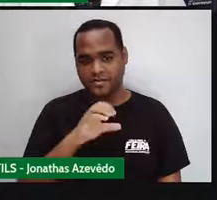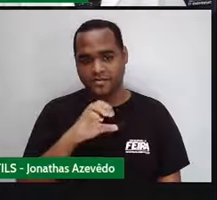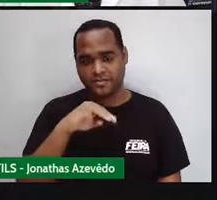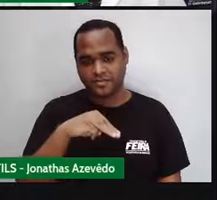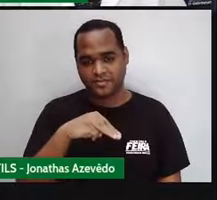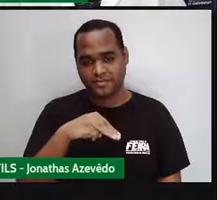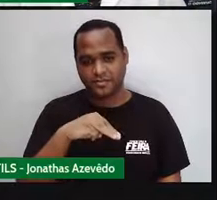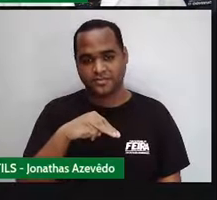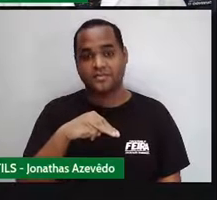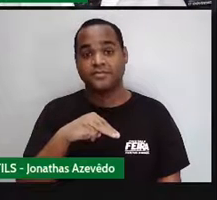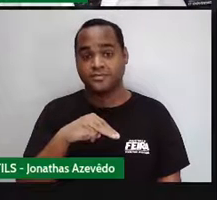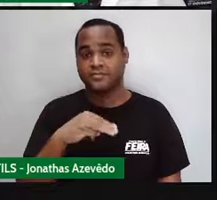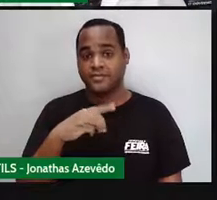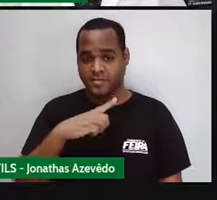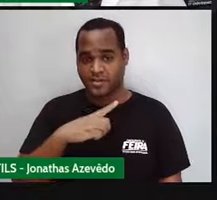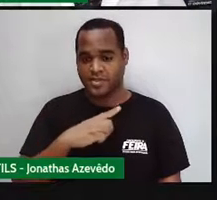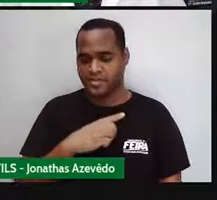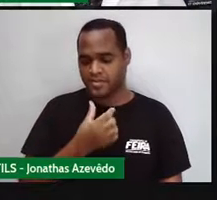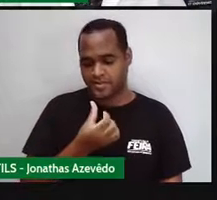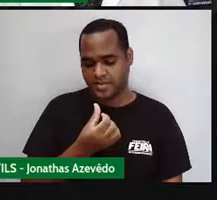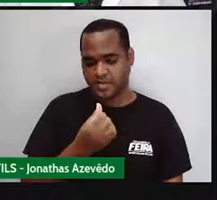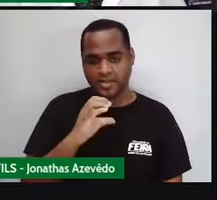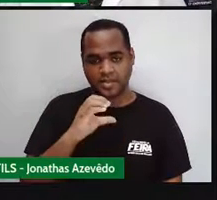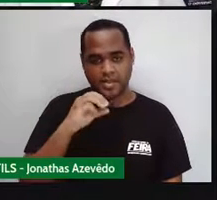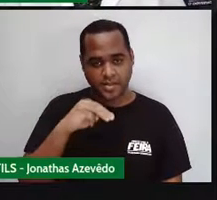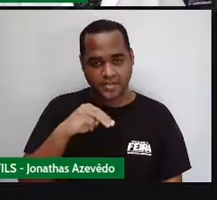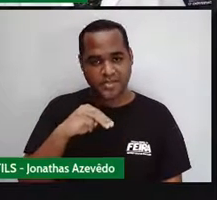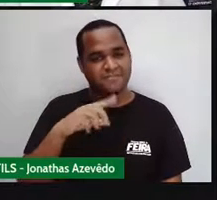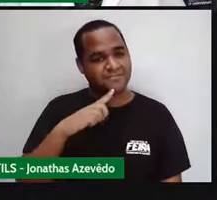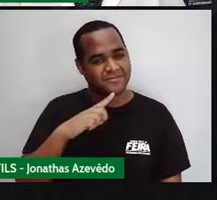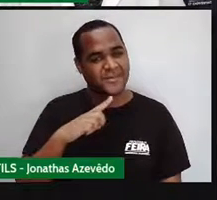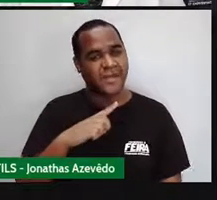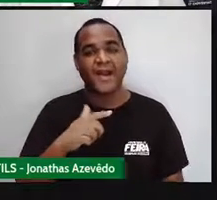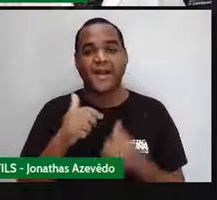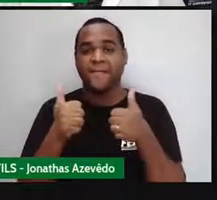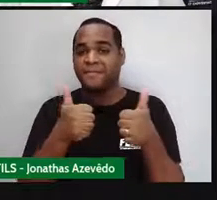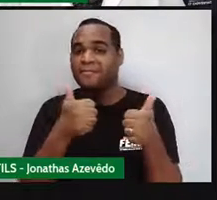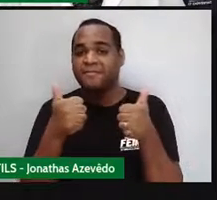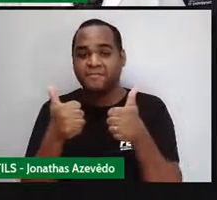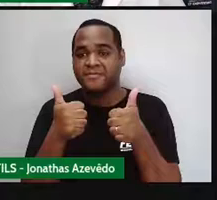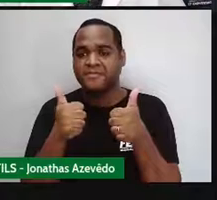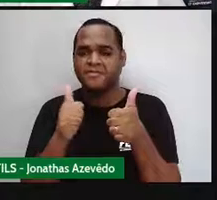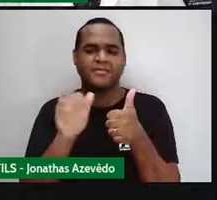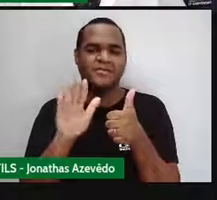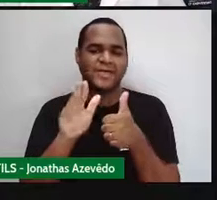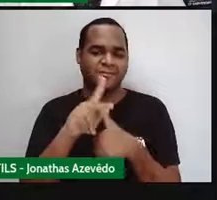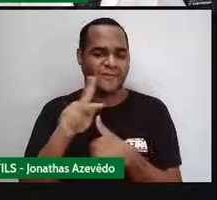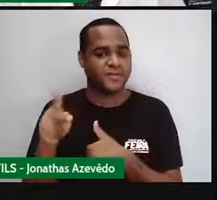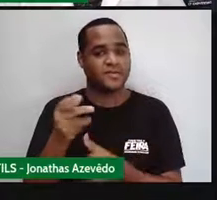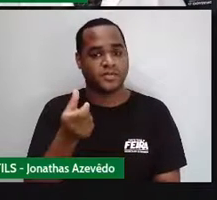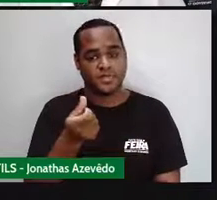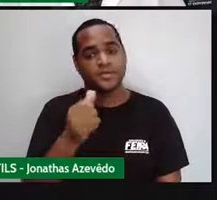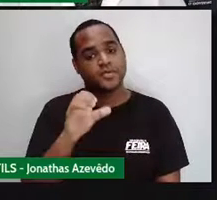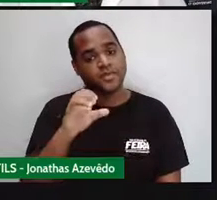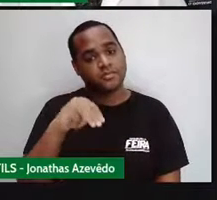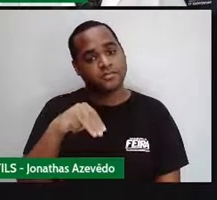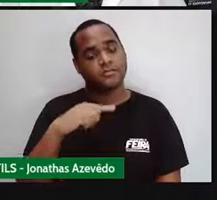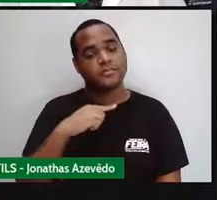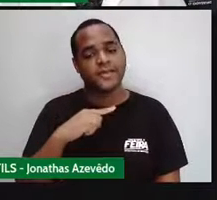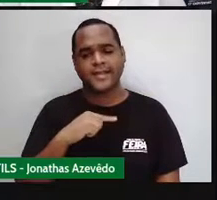medida 6 centímetros. Beleza. Ah, professor. 6 centímetros. Que massa.